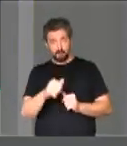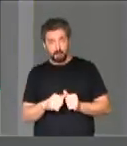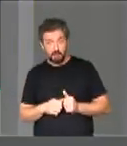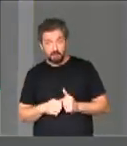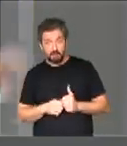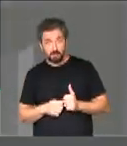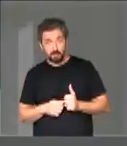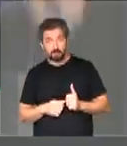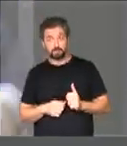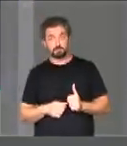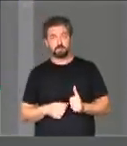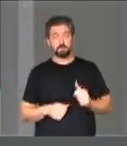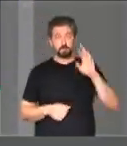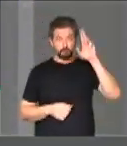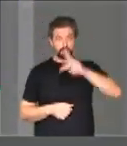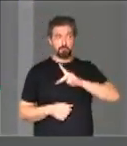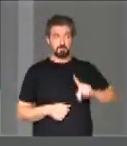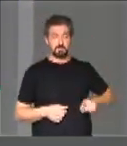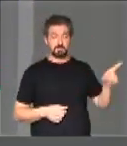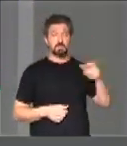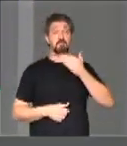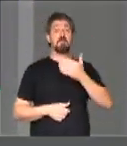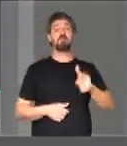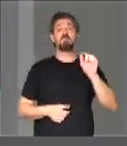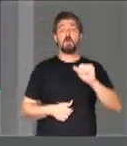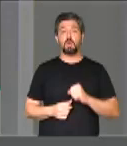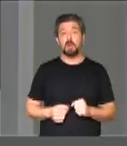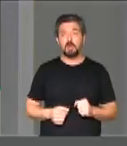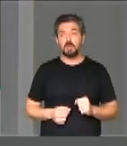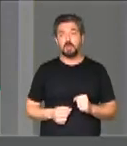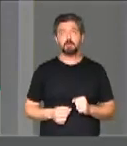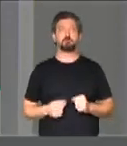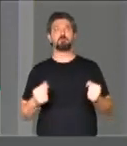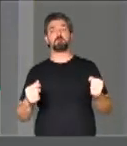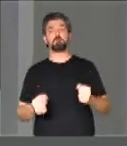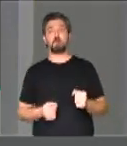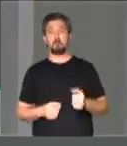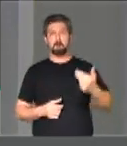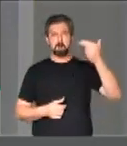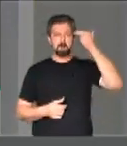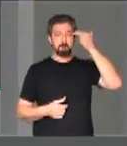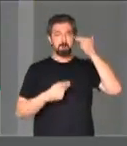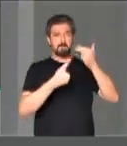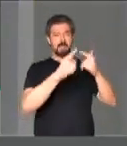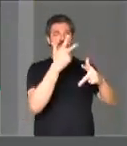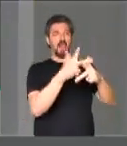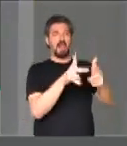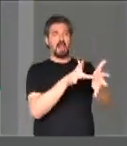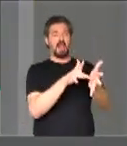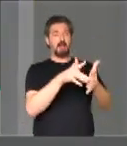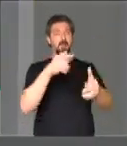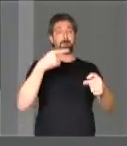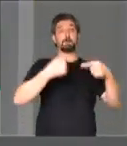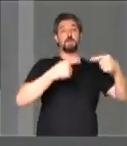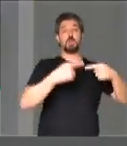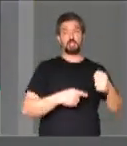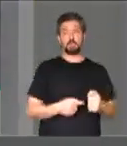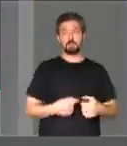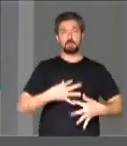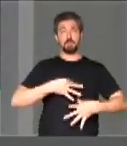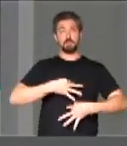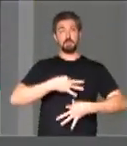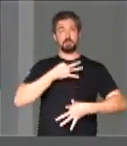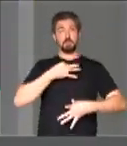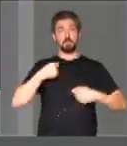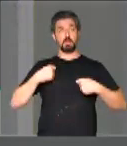comprada e vendida, seu presidente, eles preferem um bandido, travestido de político, de